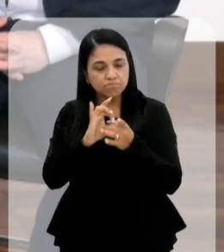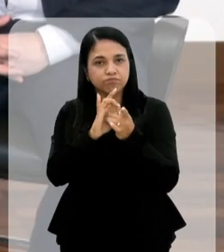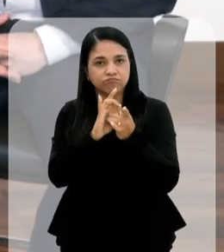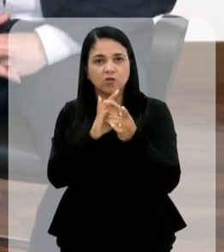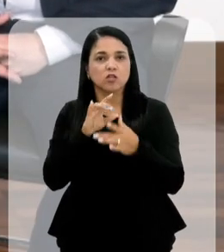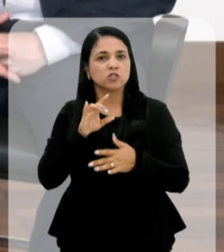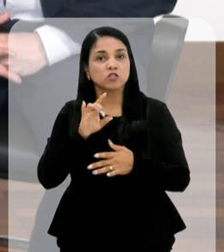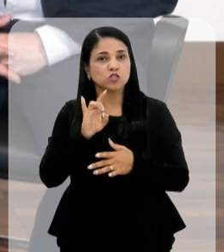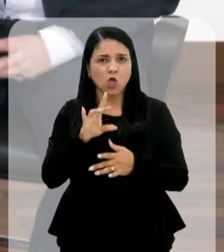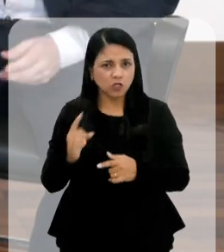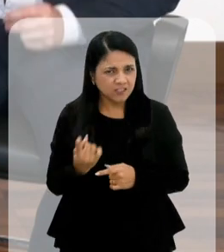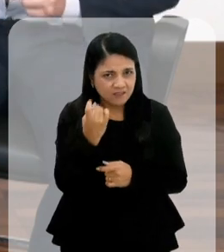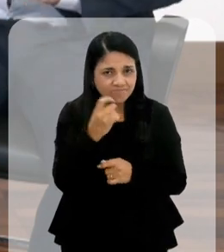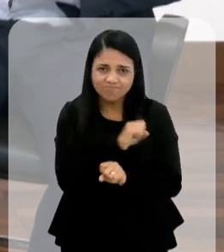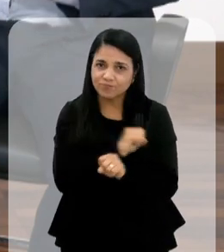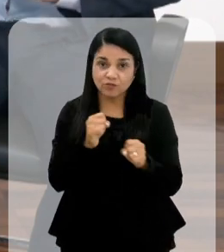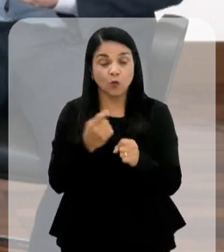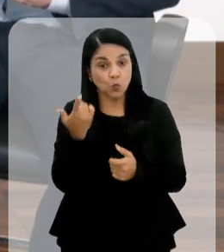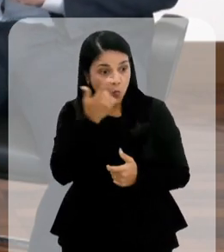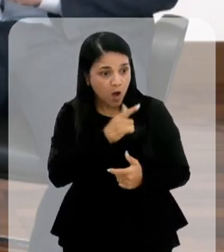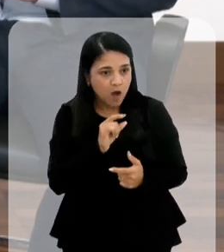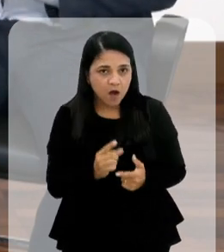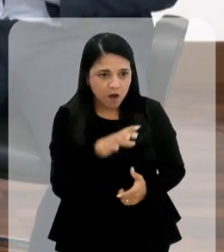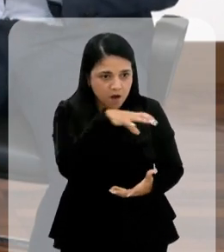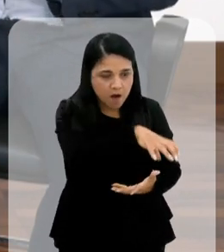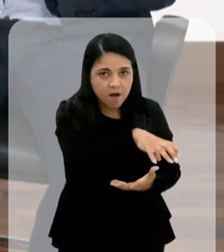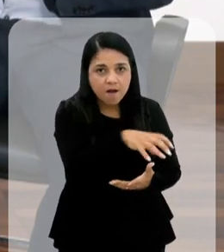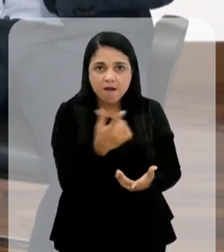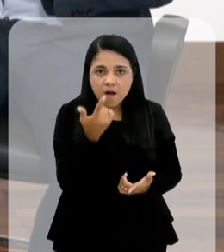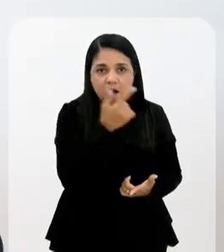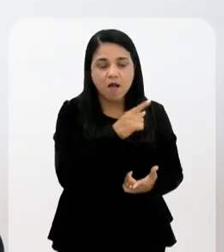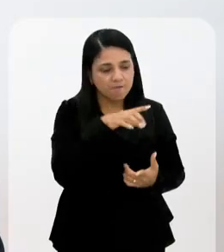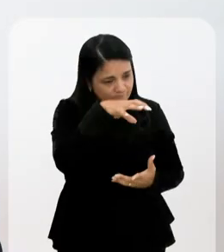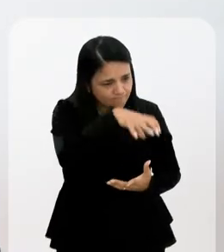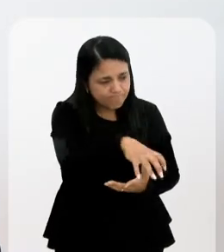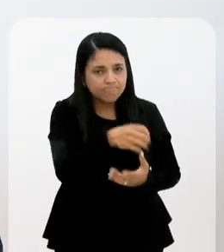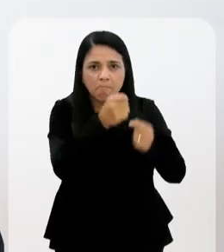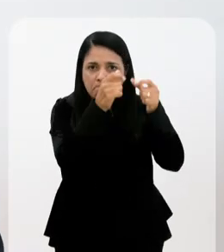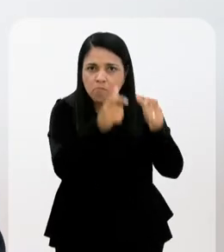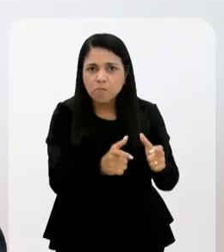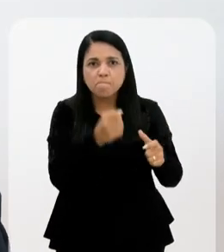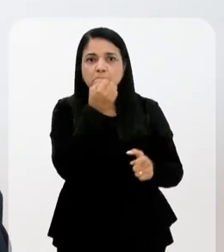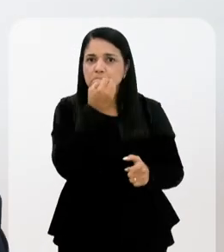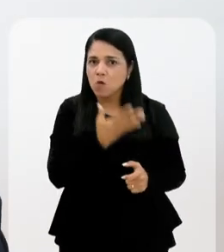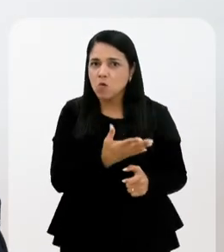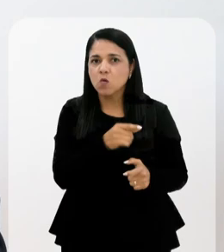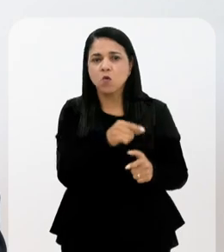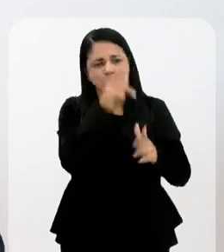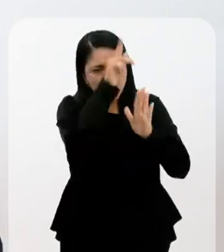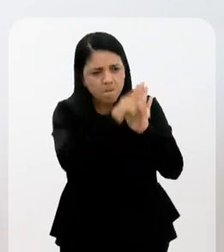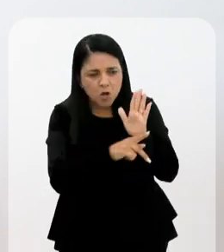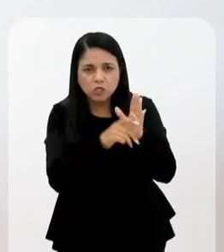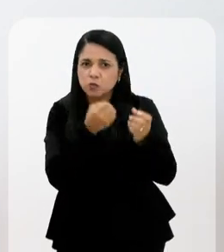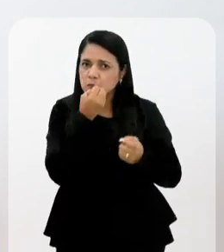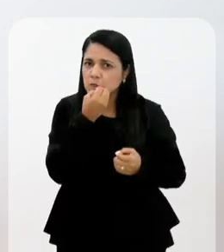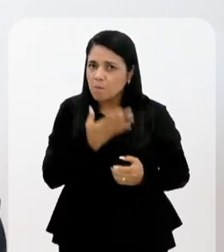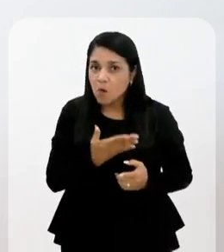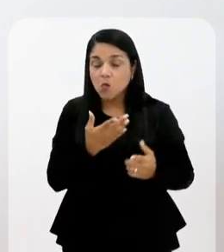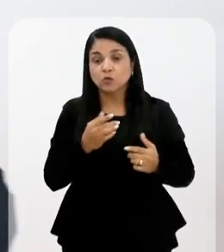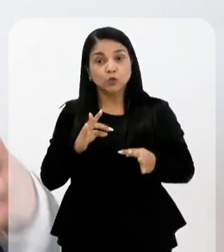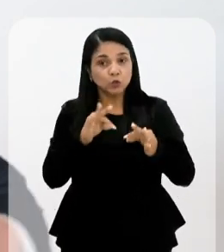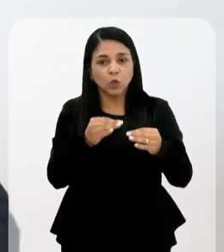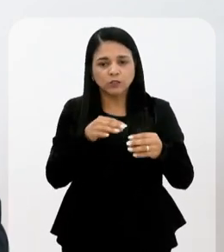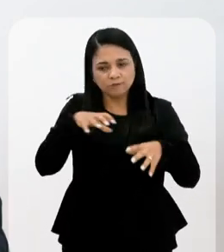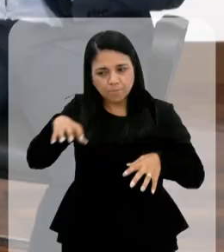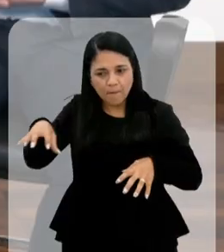e isso não acontece só, né? E quando uma ganha também, né? Uma está bem localizada, com projetos, a gente